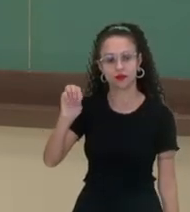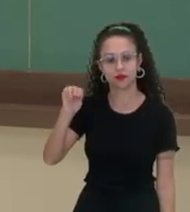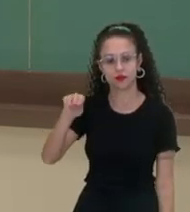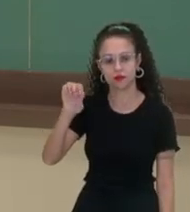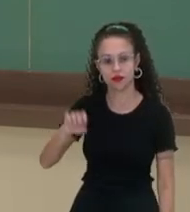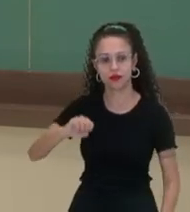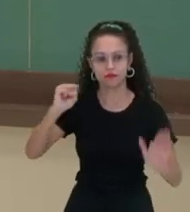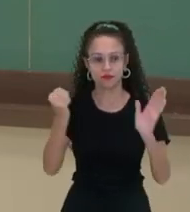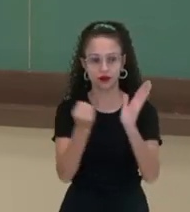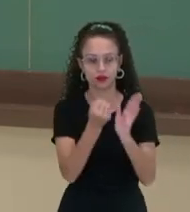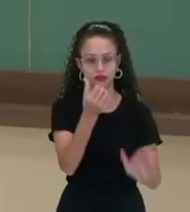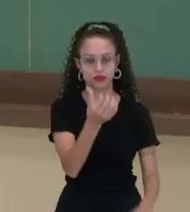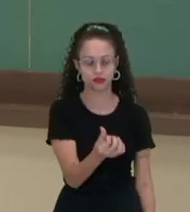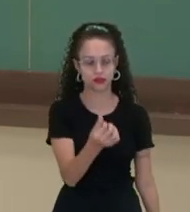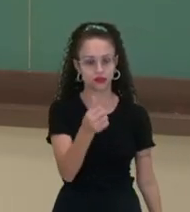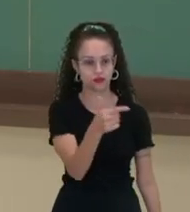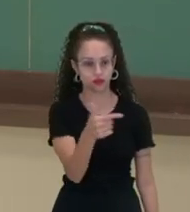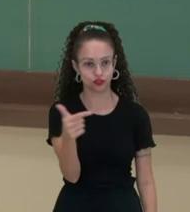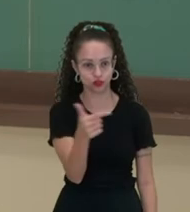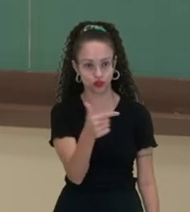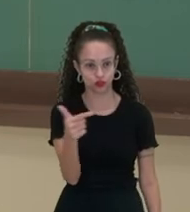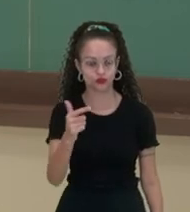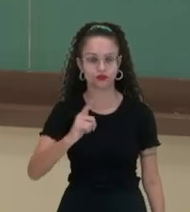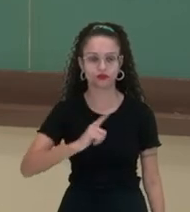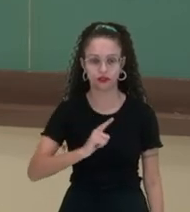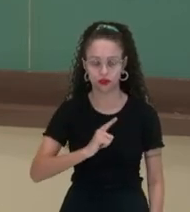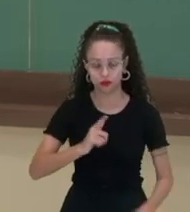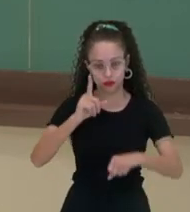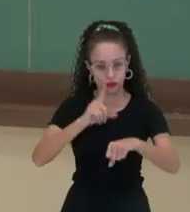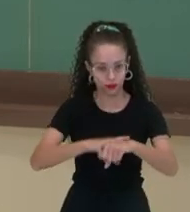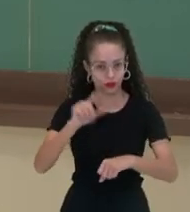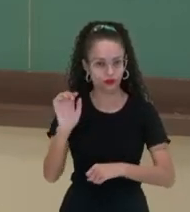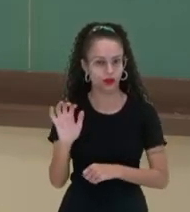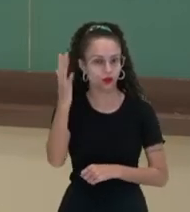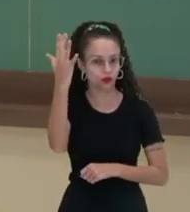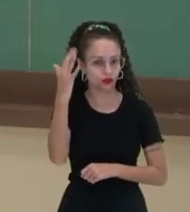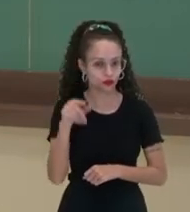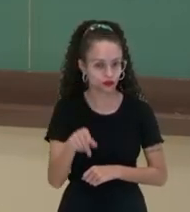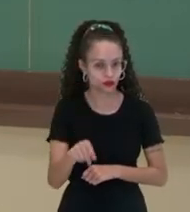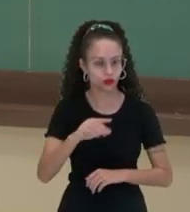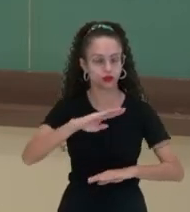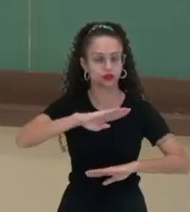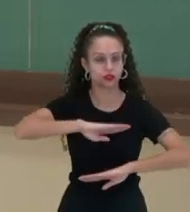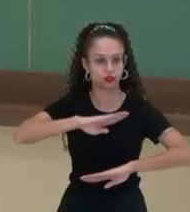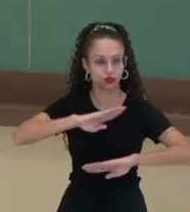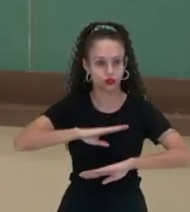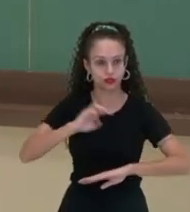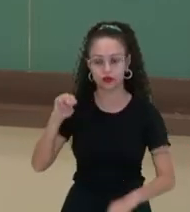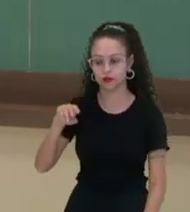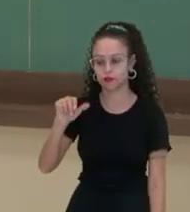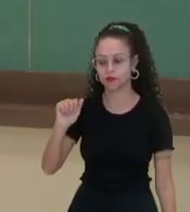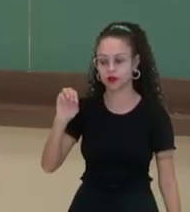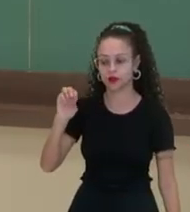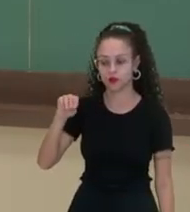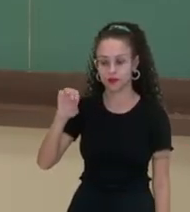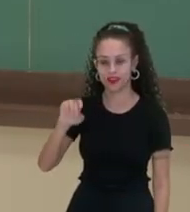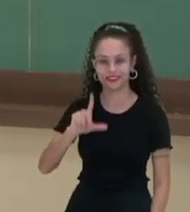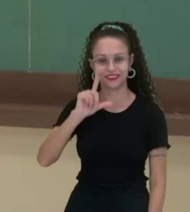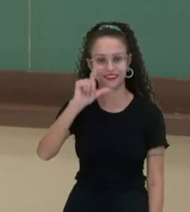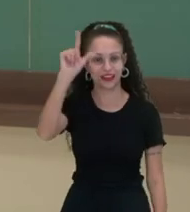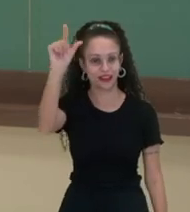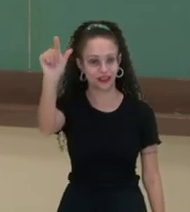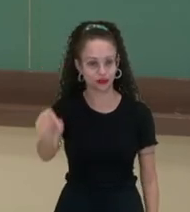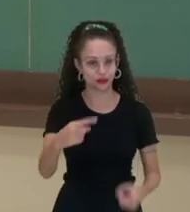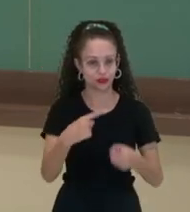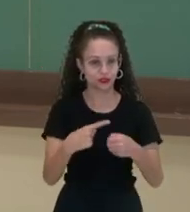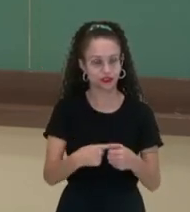deles é 622. Então, você tem um momento que aconteceu uma situação, Maomé precisou sair de Meca para Medina,